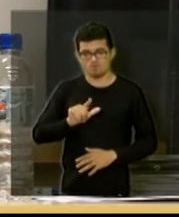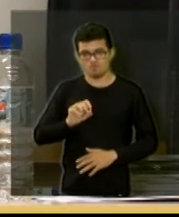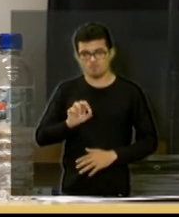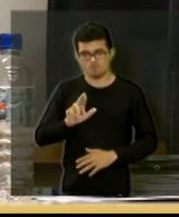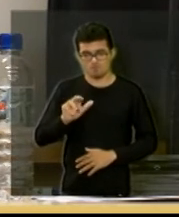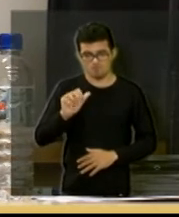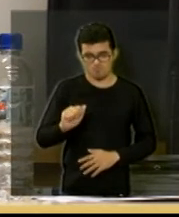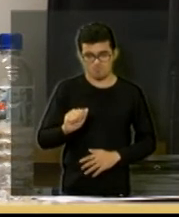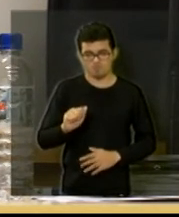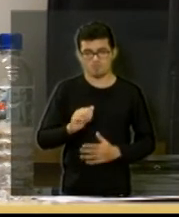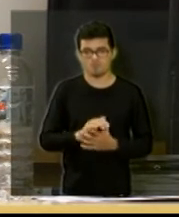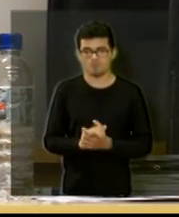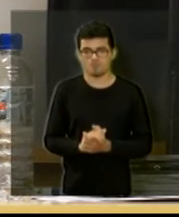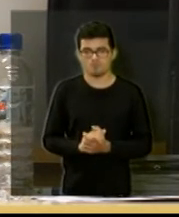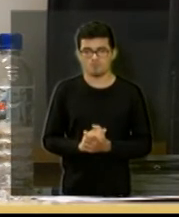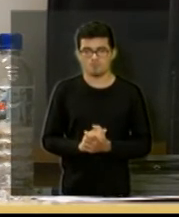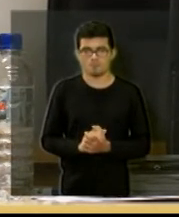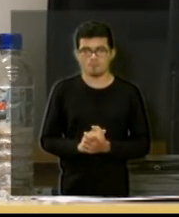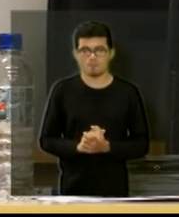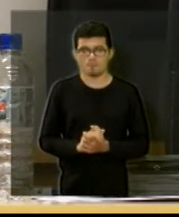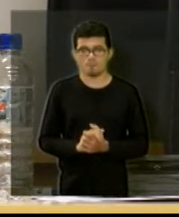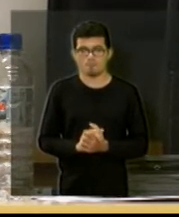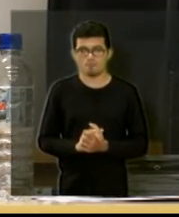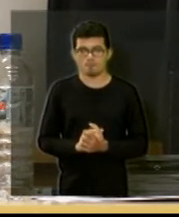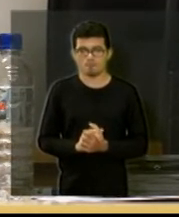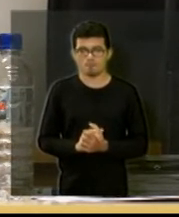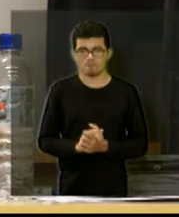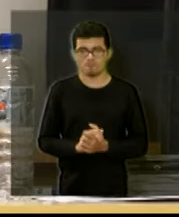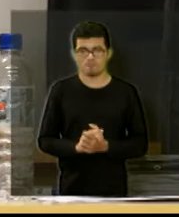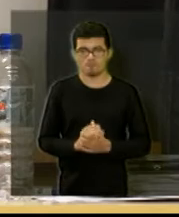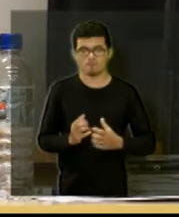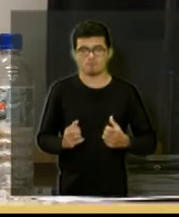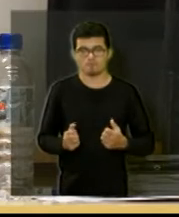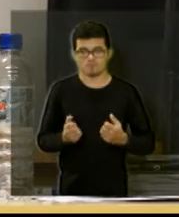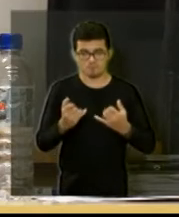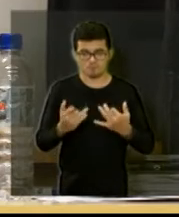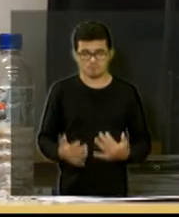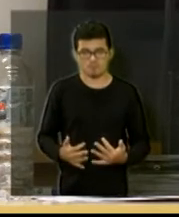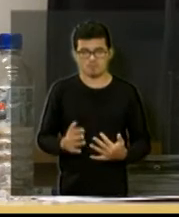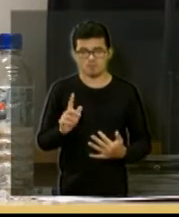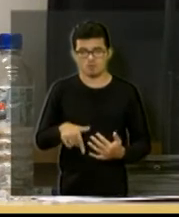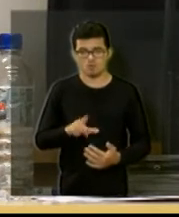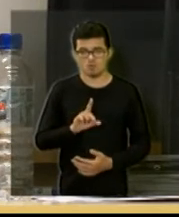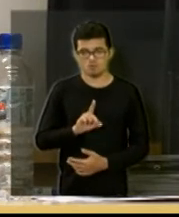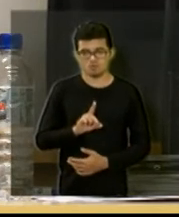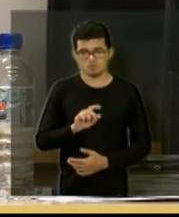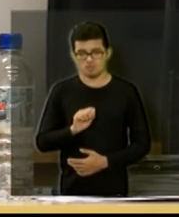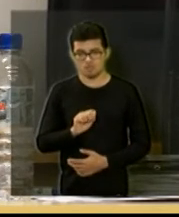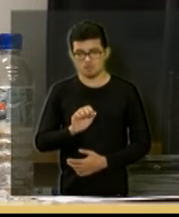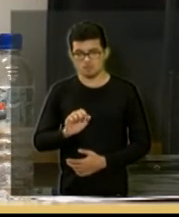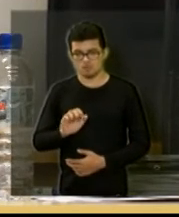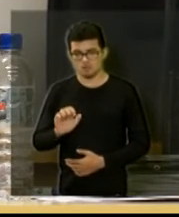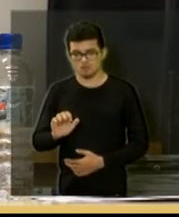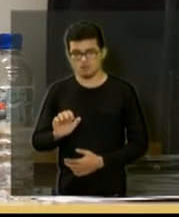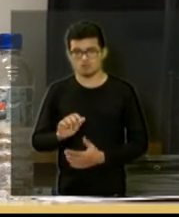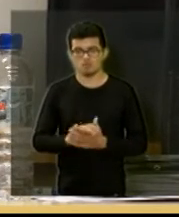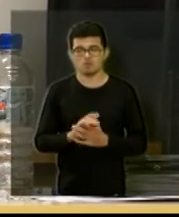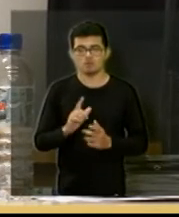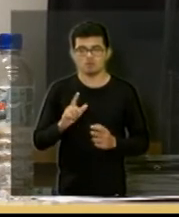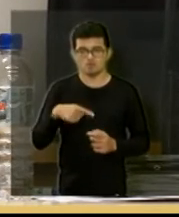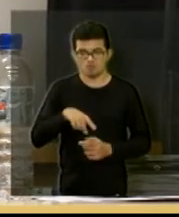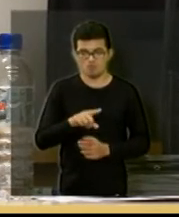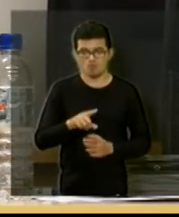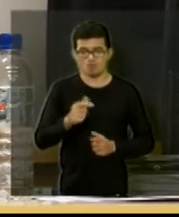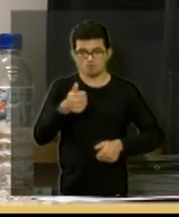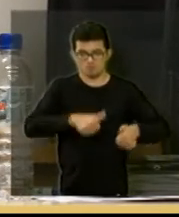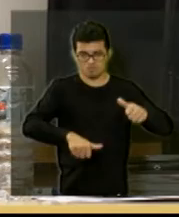chacraflora em si não vai precisar fazer outro poço o DAE fez o DAEE acho que fez ontem uma vistoria